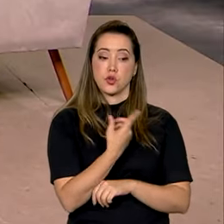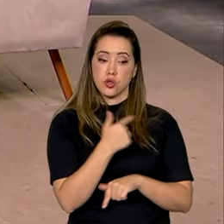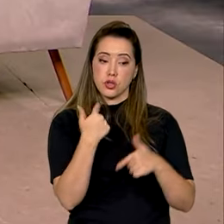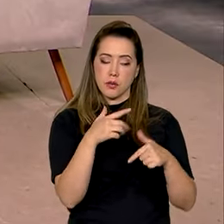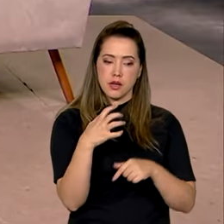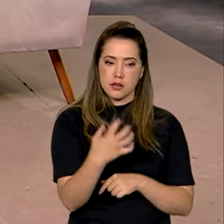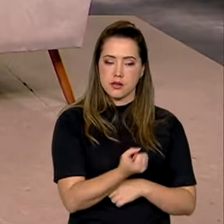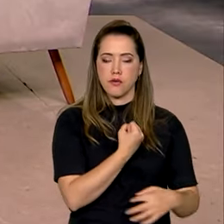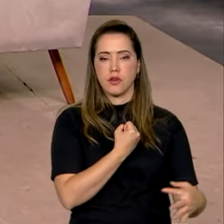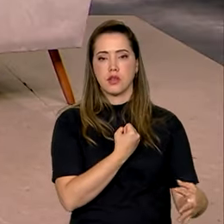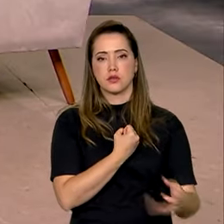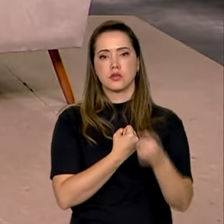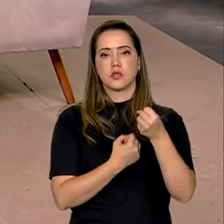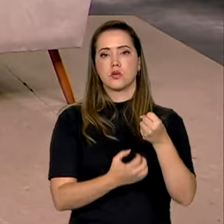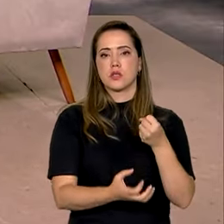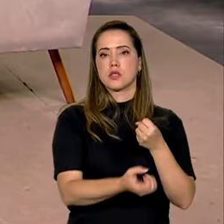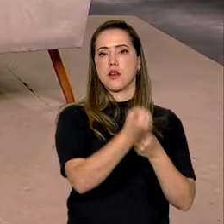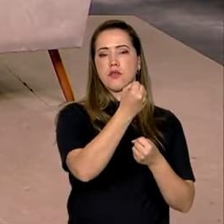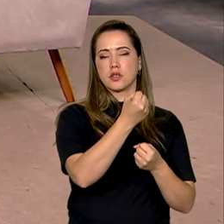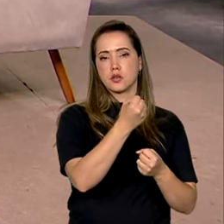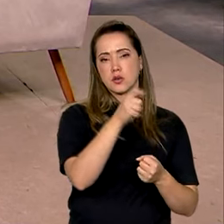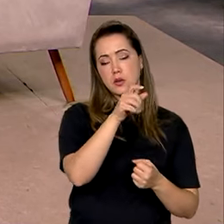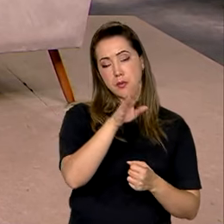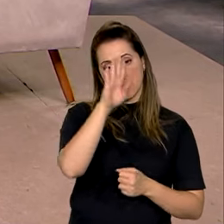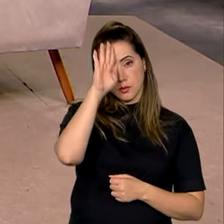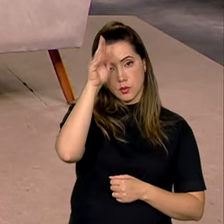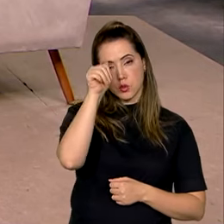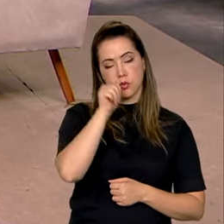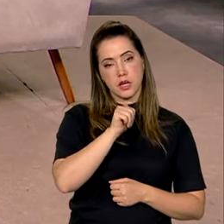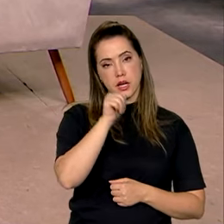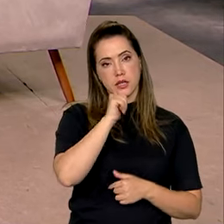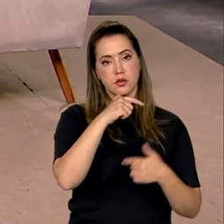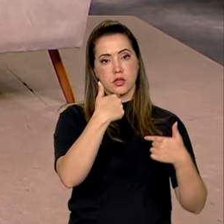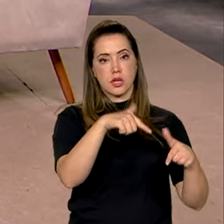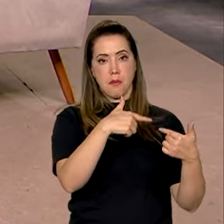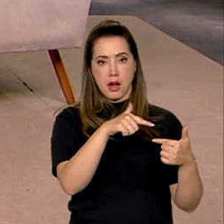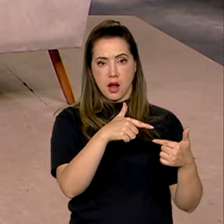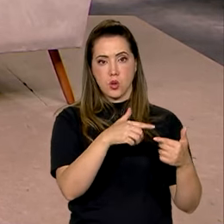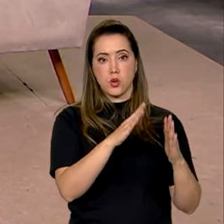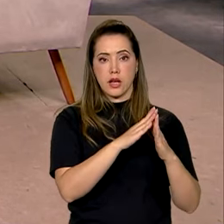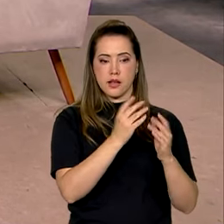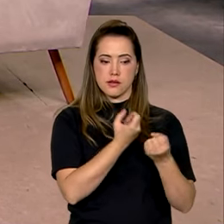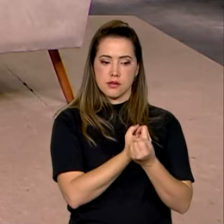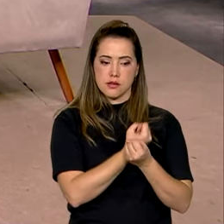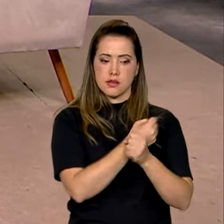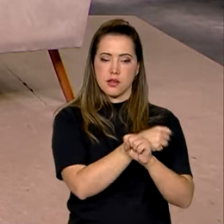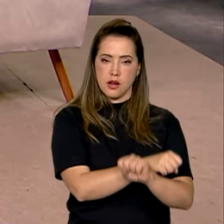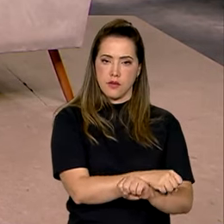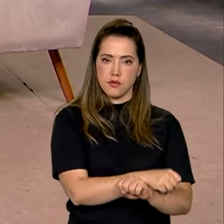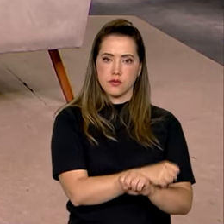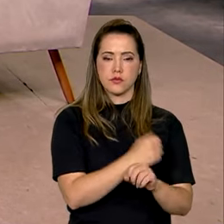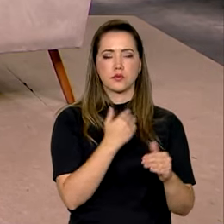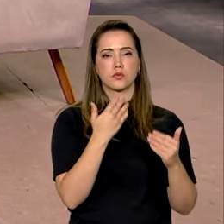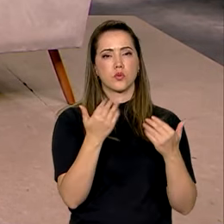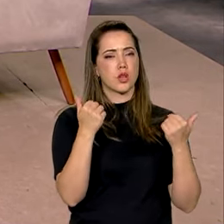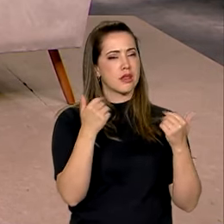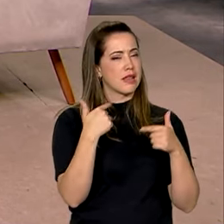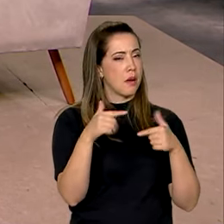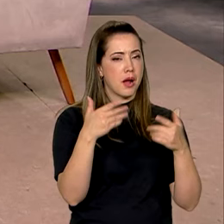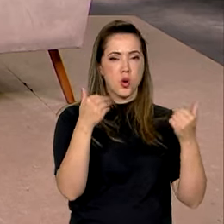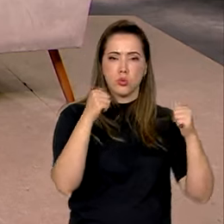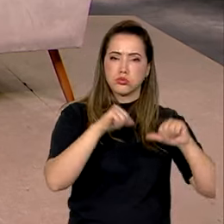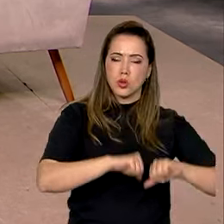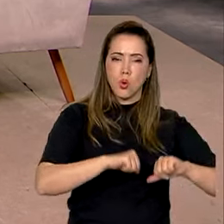resgatado, principalmente, trabalhadoras do trabalho doméstico escravo, um trabalho em condições muito precárias,